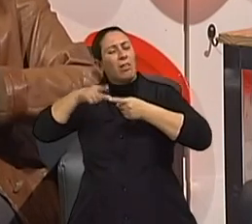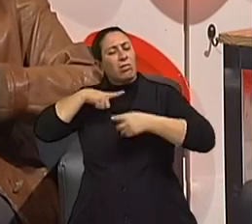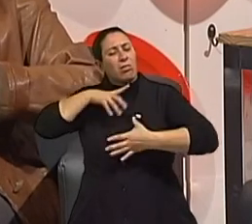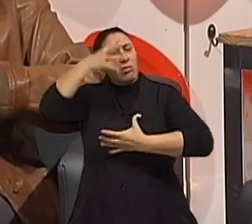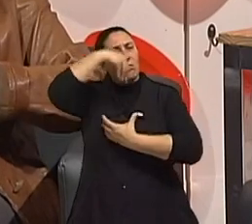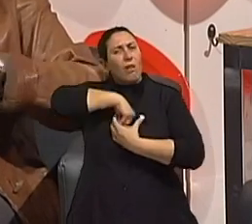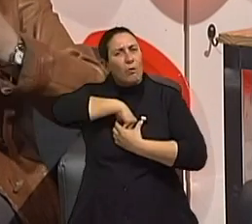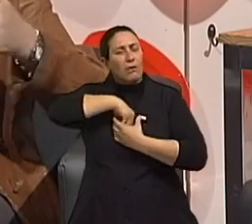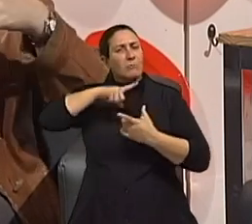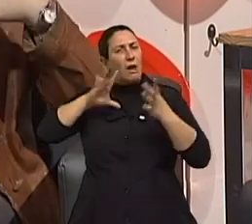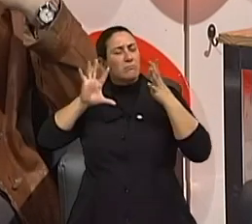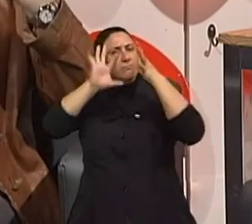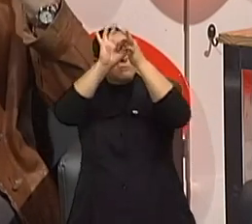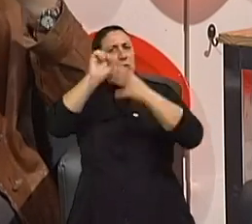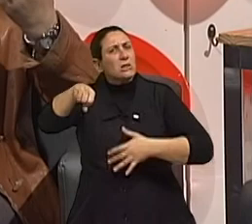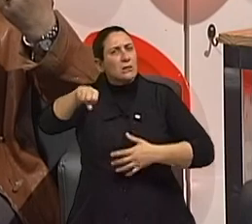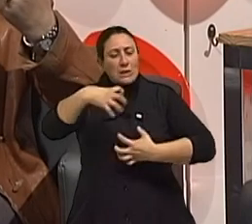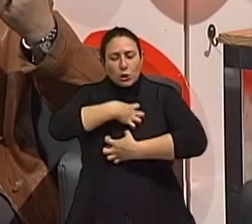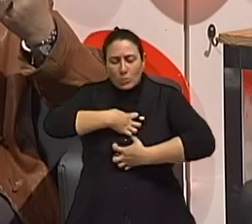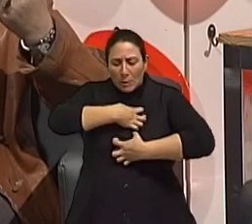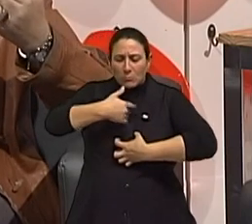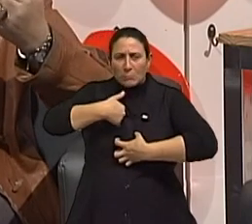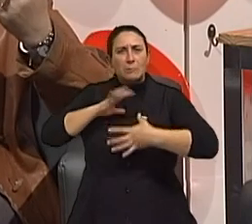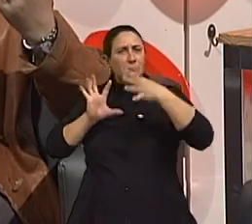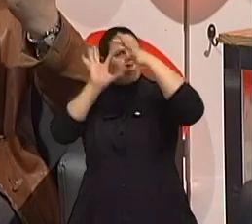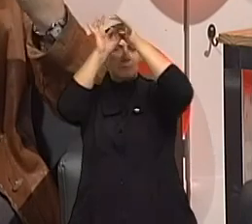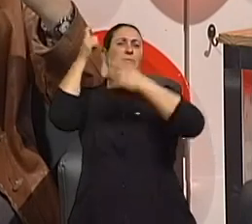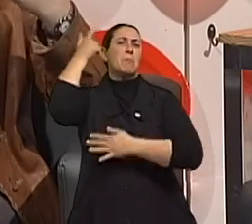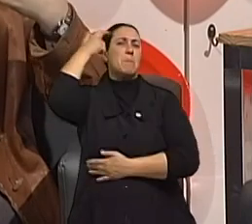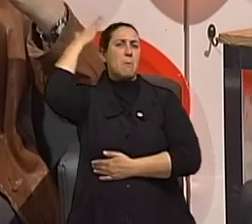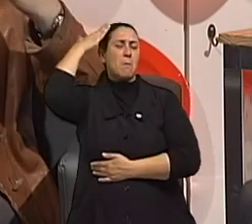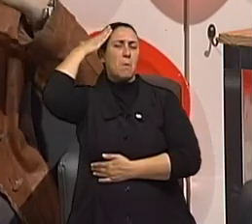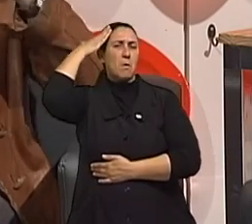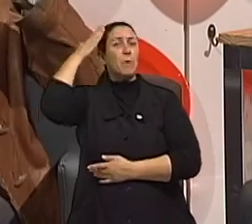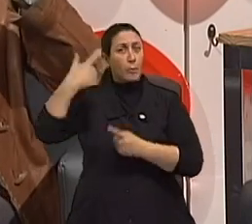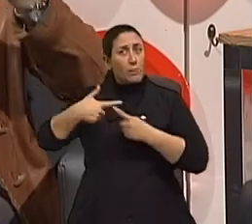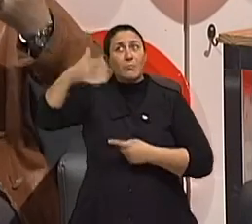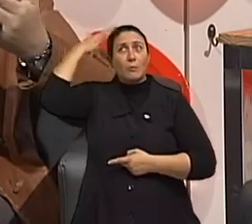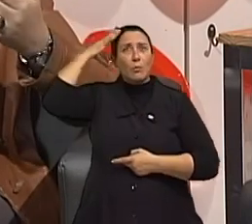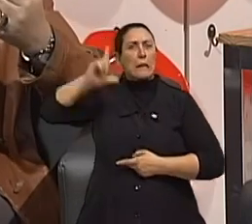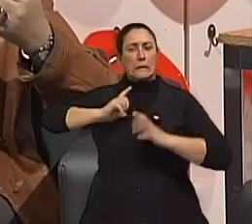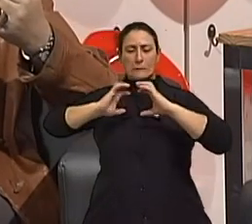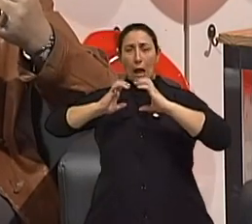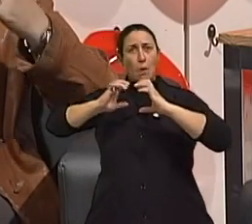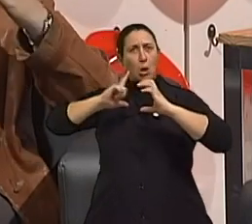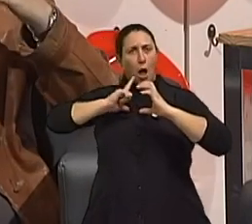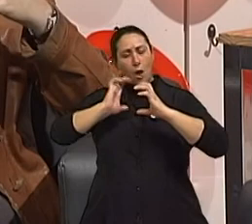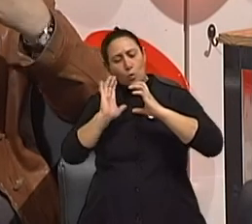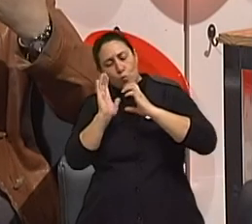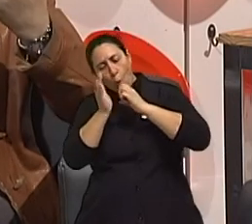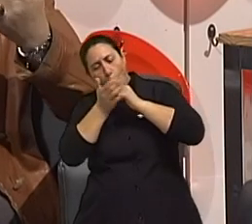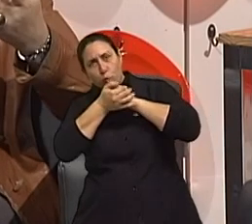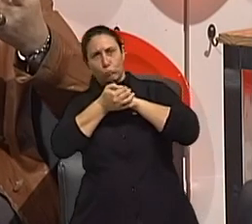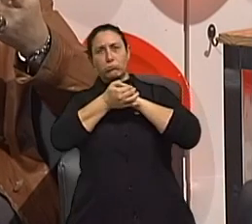estabelecer conexões e de ativar a memória, porque a memória está em algum lugar e a gente ativa a memória, né?